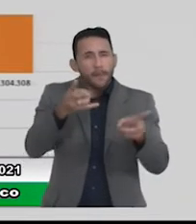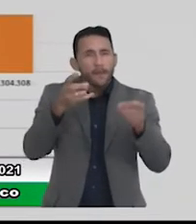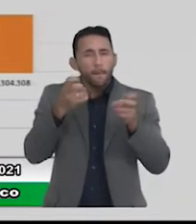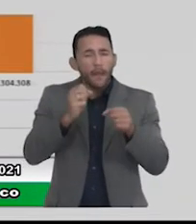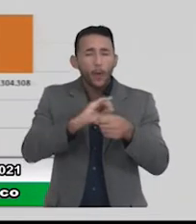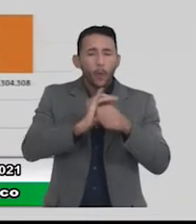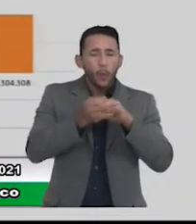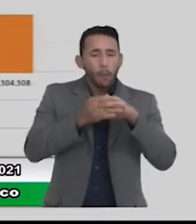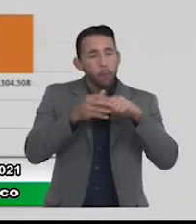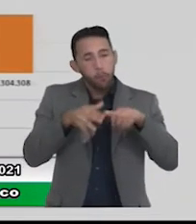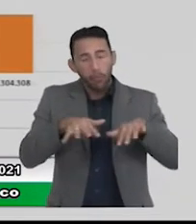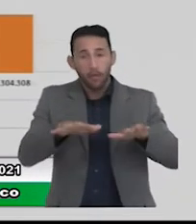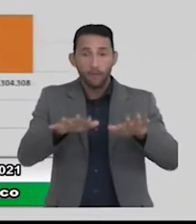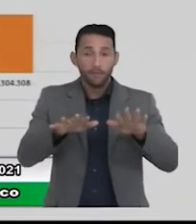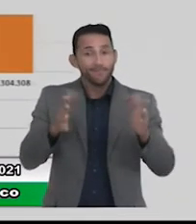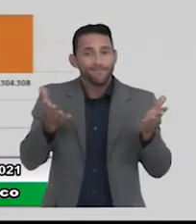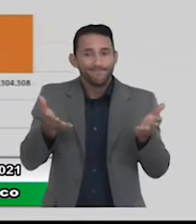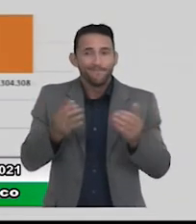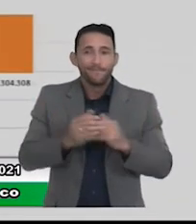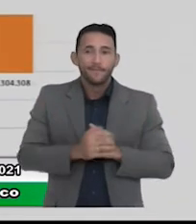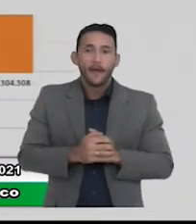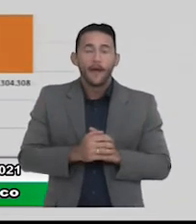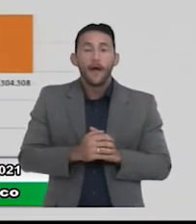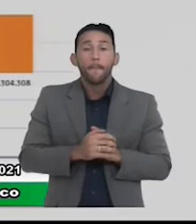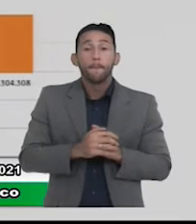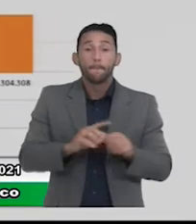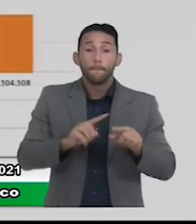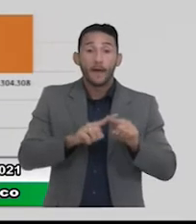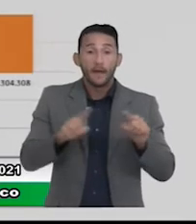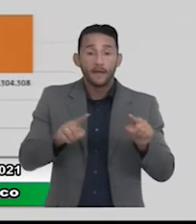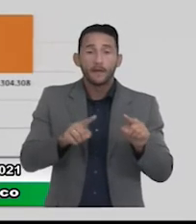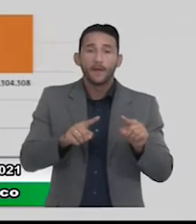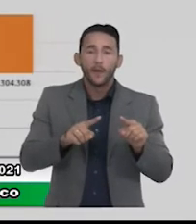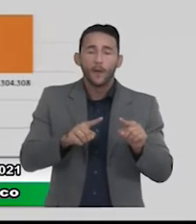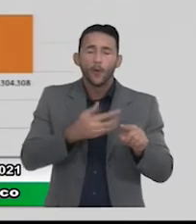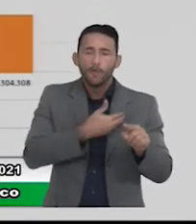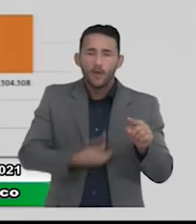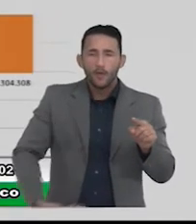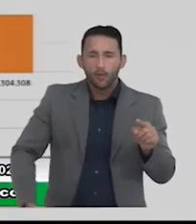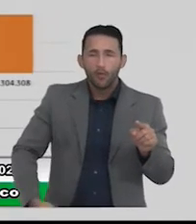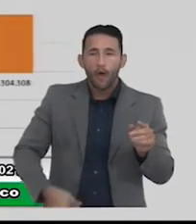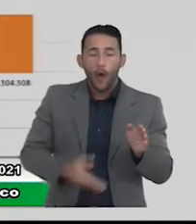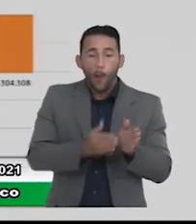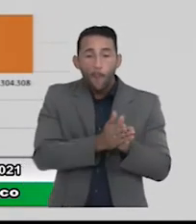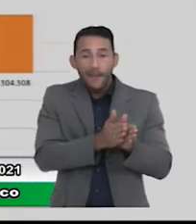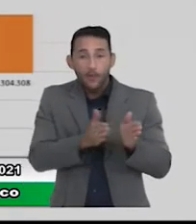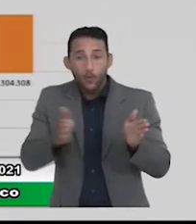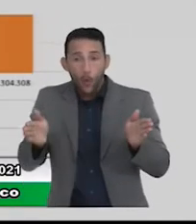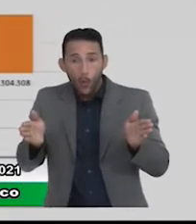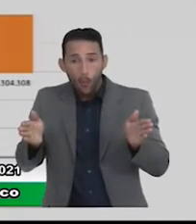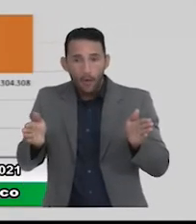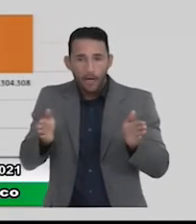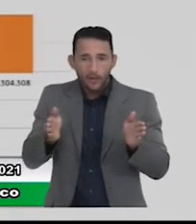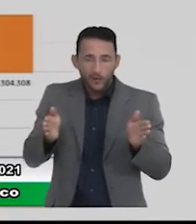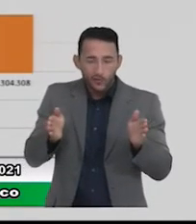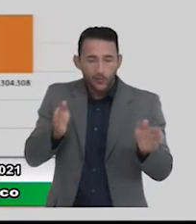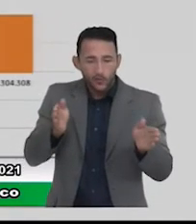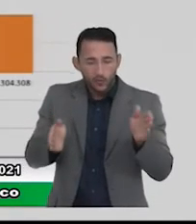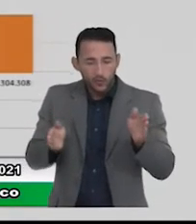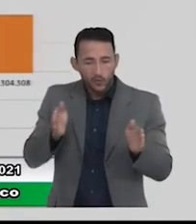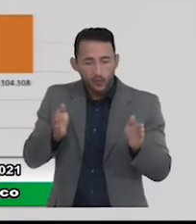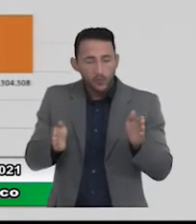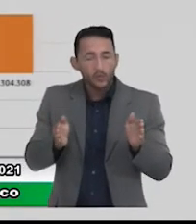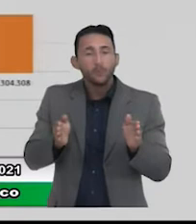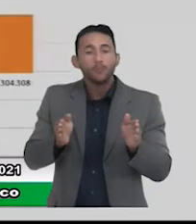principalmente o que aconteceu? a prorrogação de algumas dívidas como eu disse a lei 173 ela previu algumas coisas a gente continuou